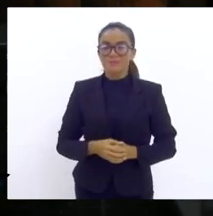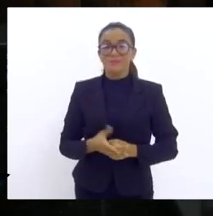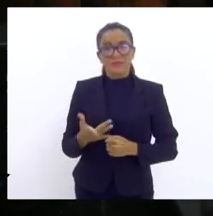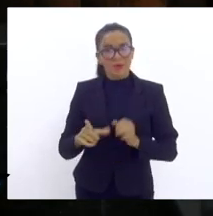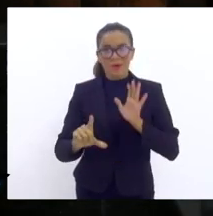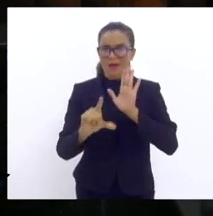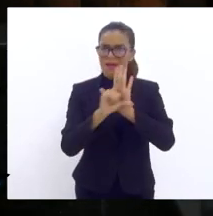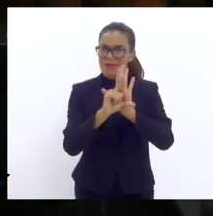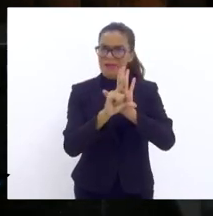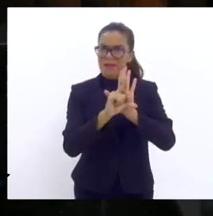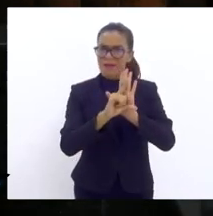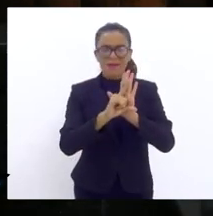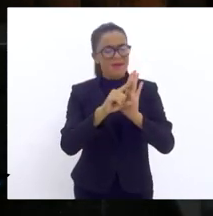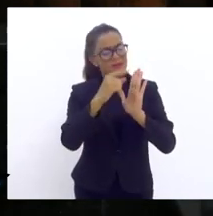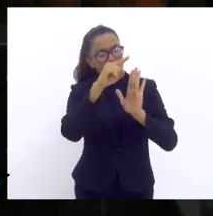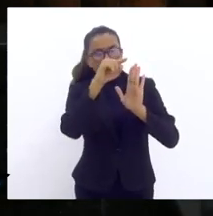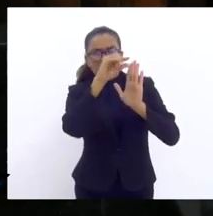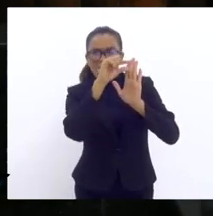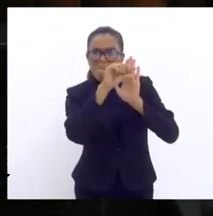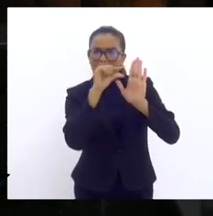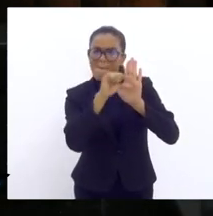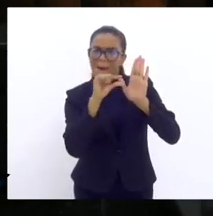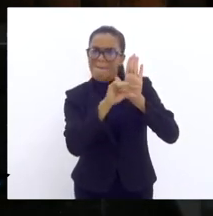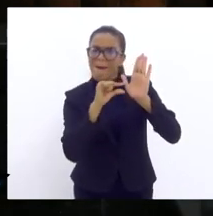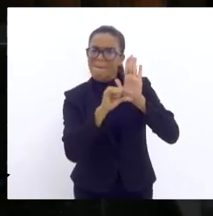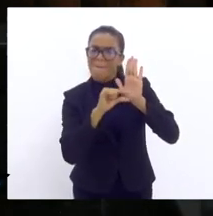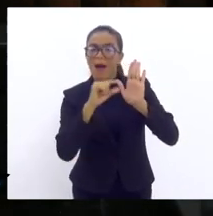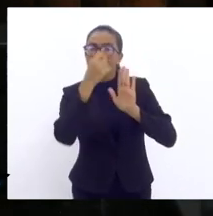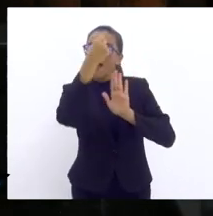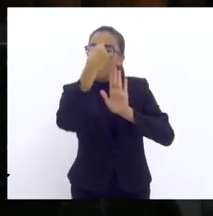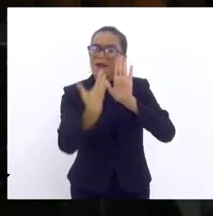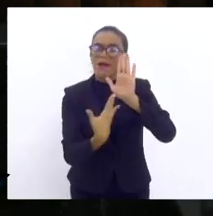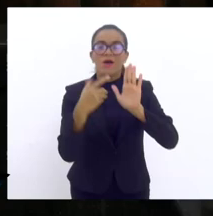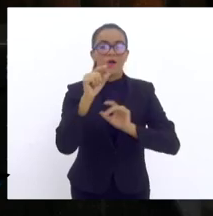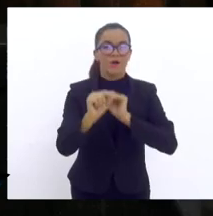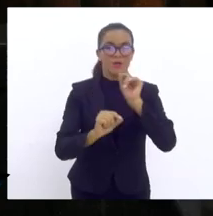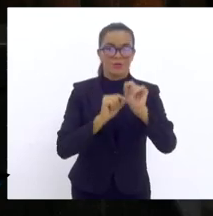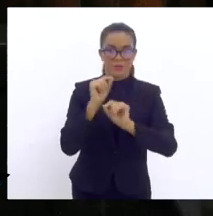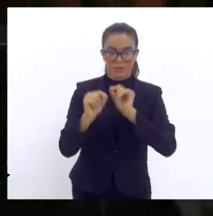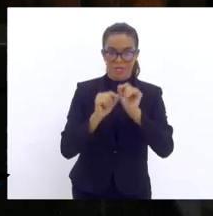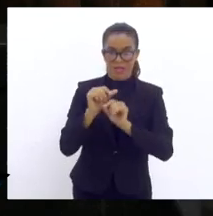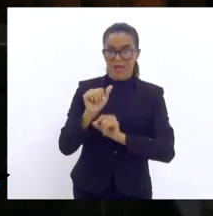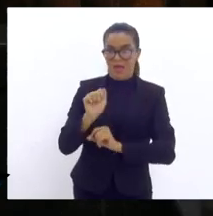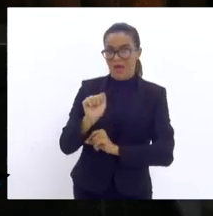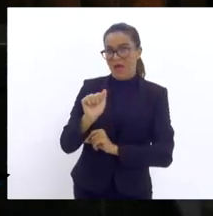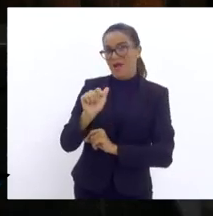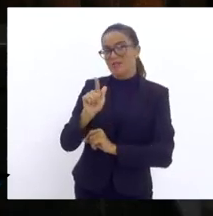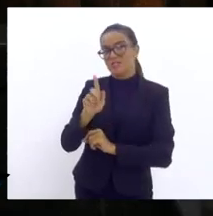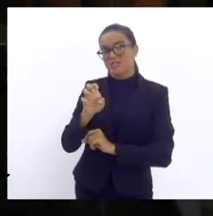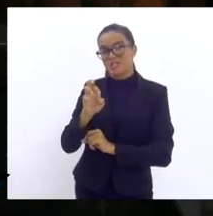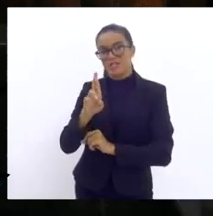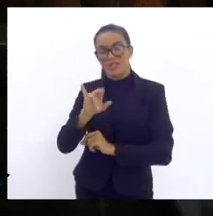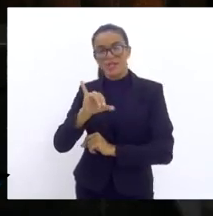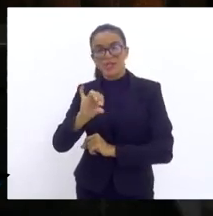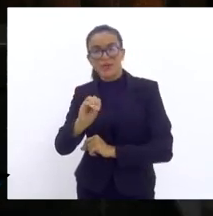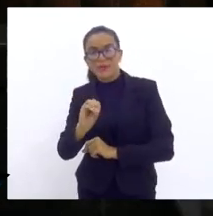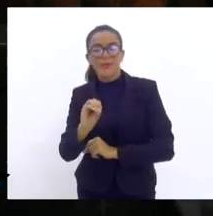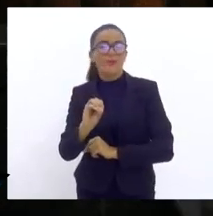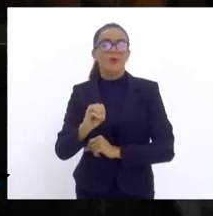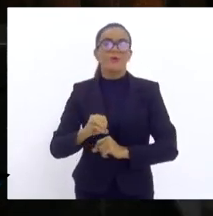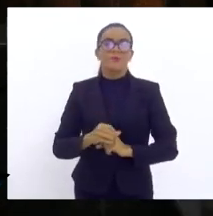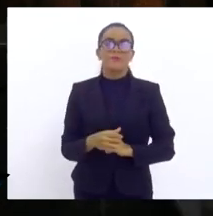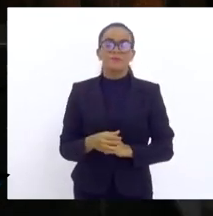definiu que esses empréstimos que a Agerio esses financiamentos que a Agerio faria seria para